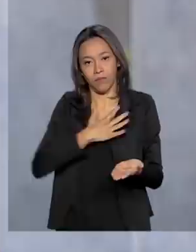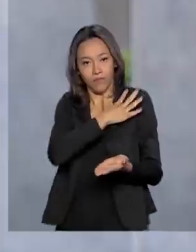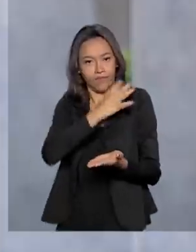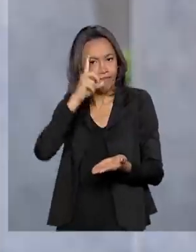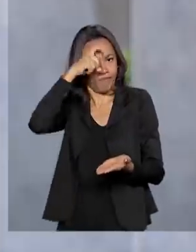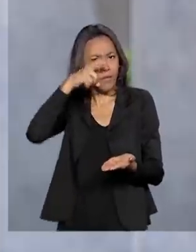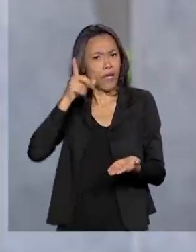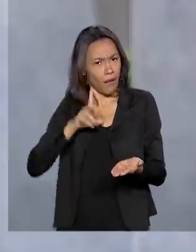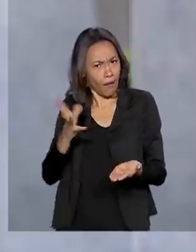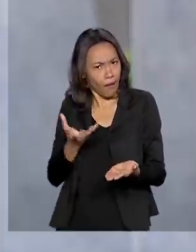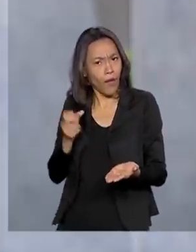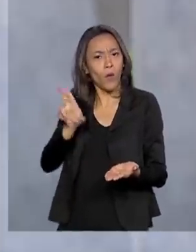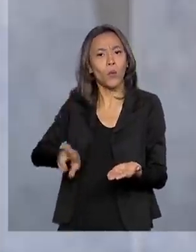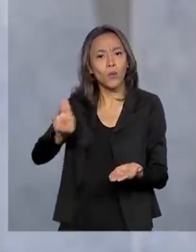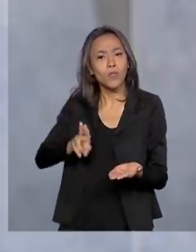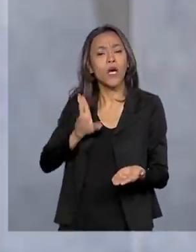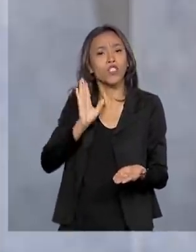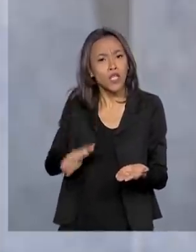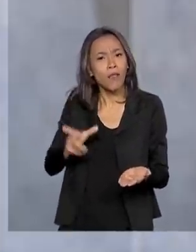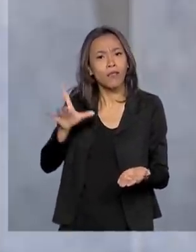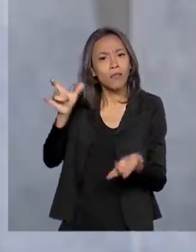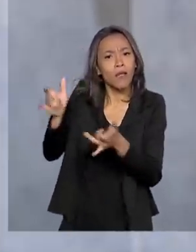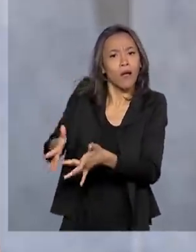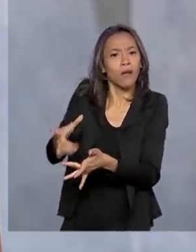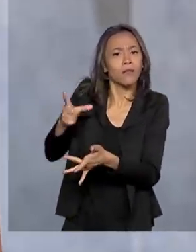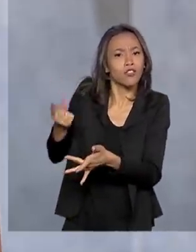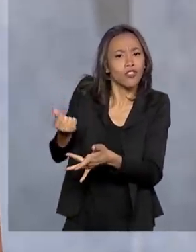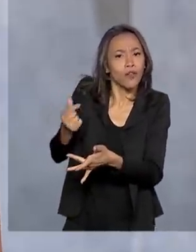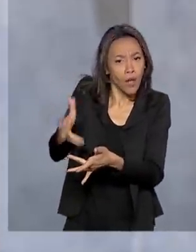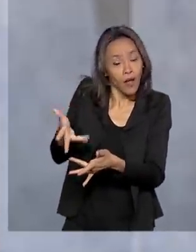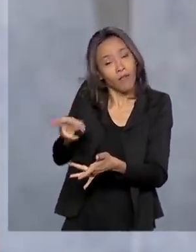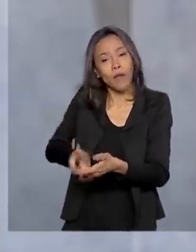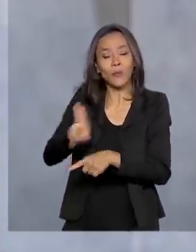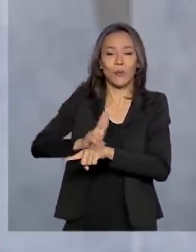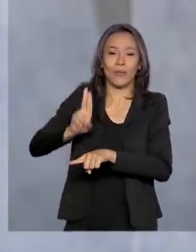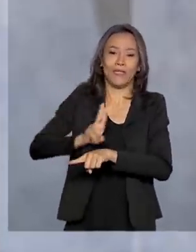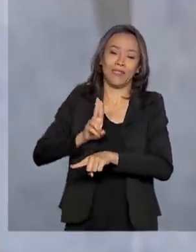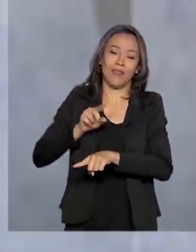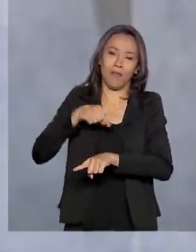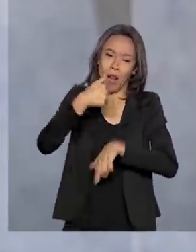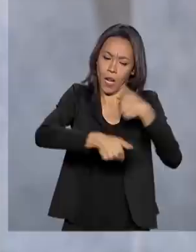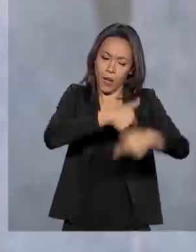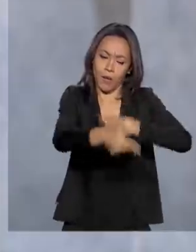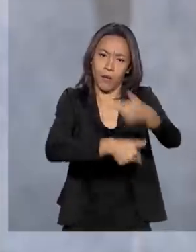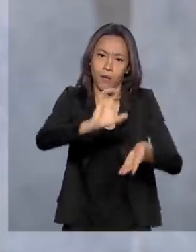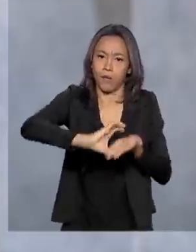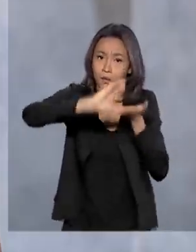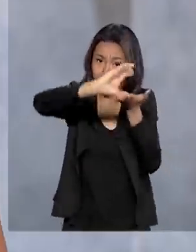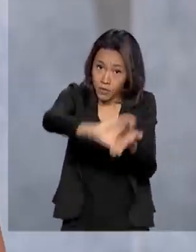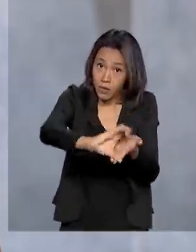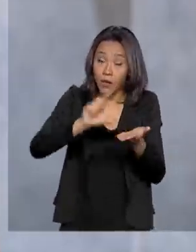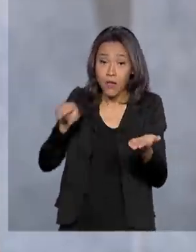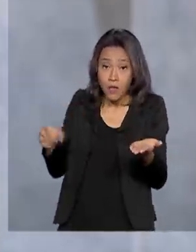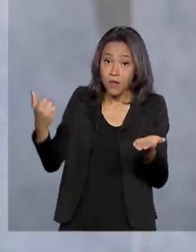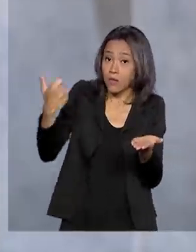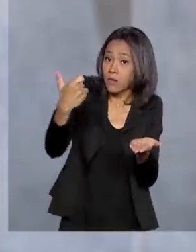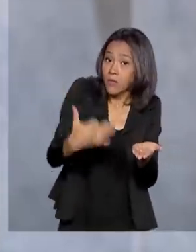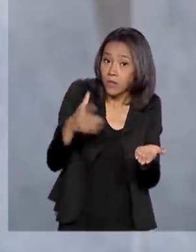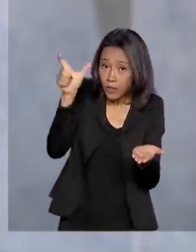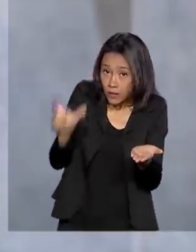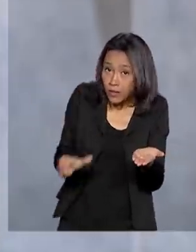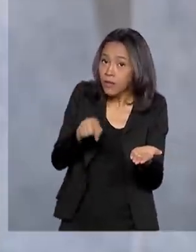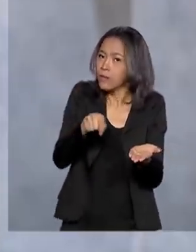disponíveis nos ministérios para realizar essas ações do Conselho. E, segundo ele, cerca de 10